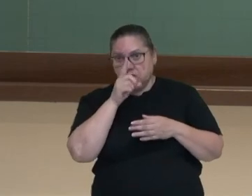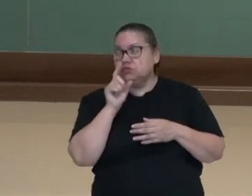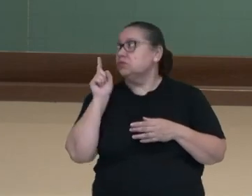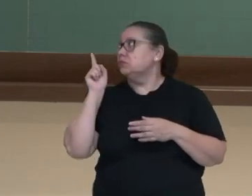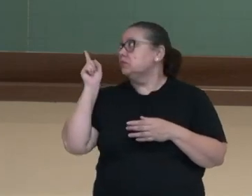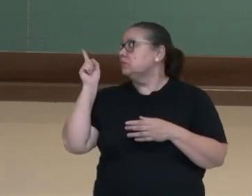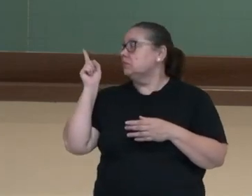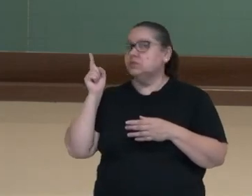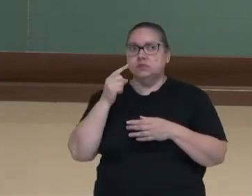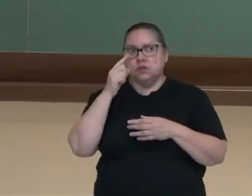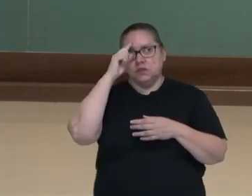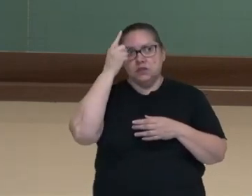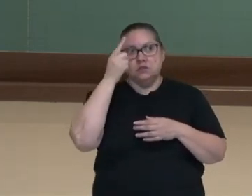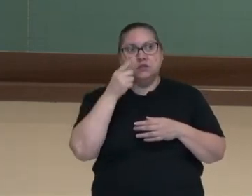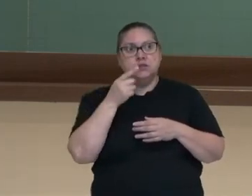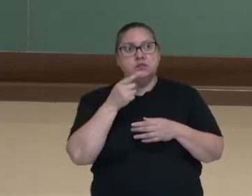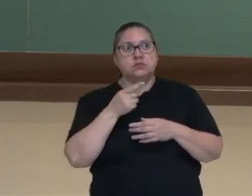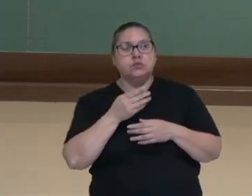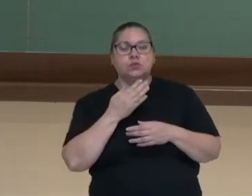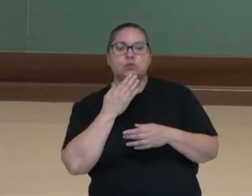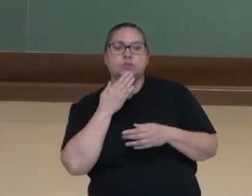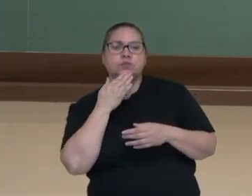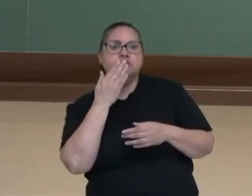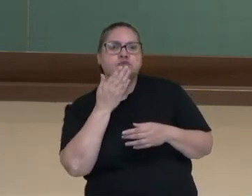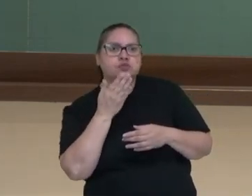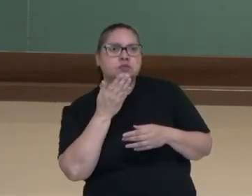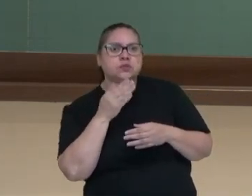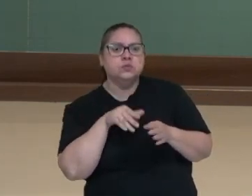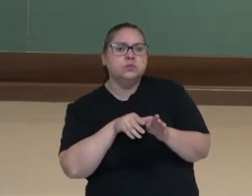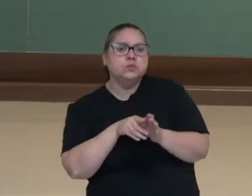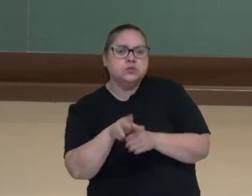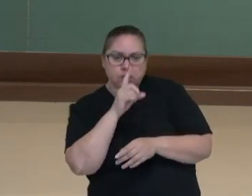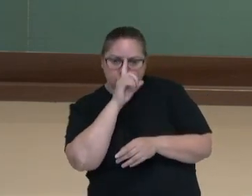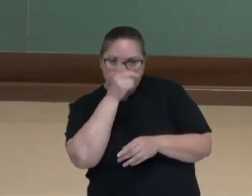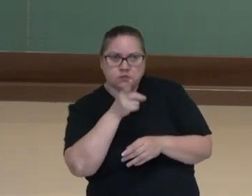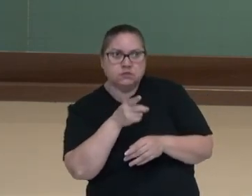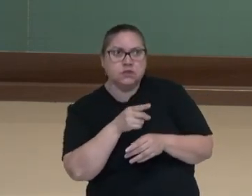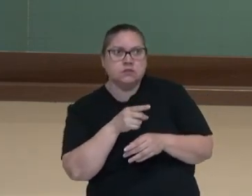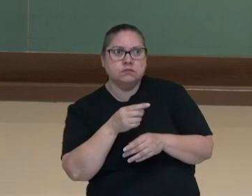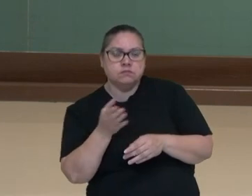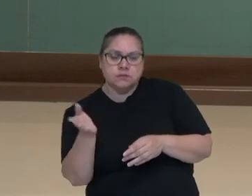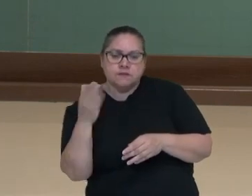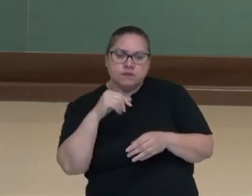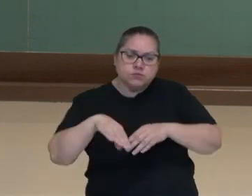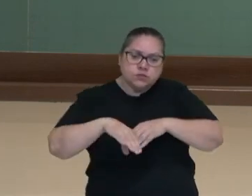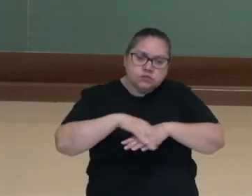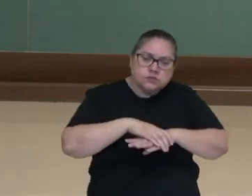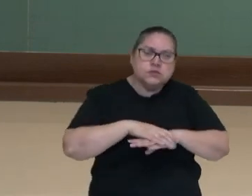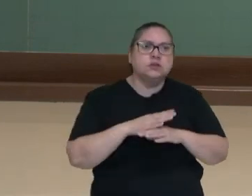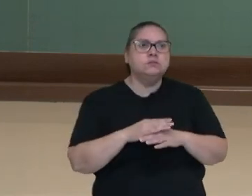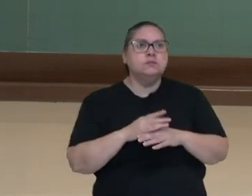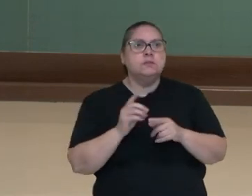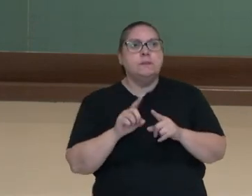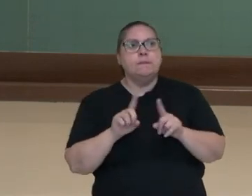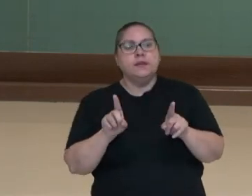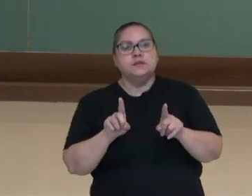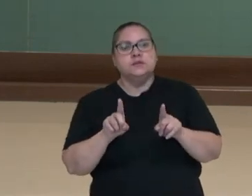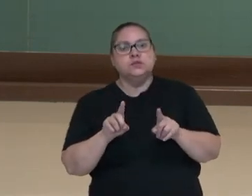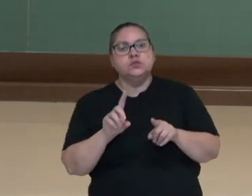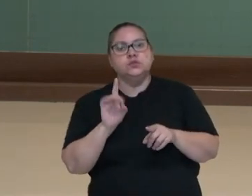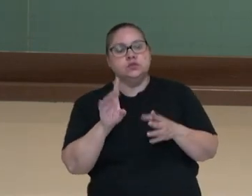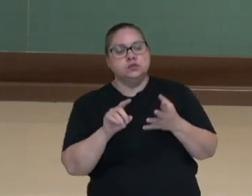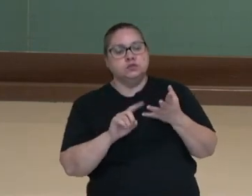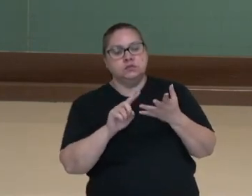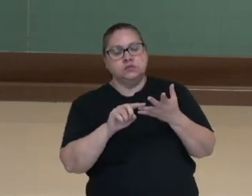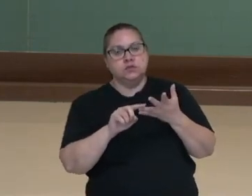passar a ideia do quê? De um pedido, de um conselho, de uma ordem. Vamos calçar o sapato. Porém, só existe